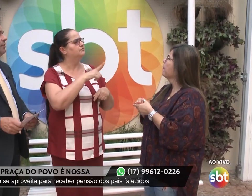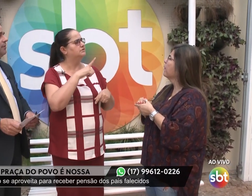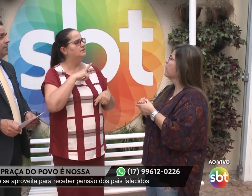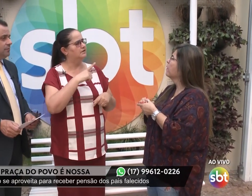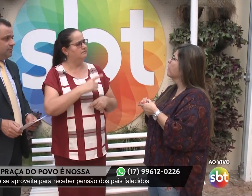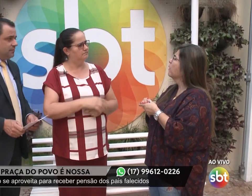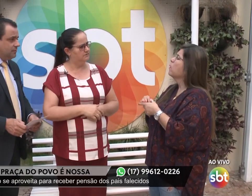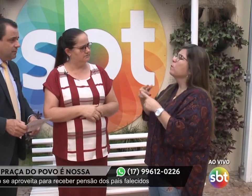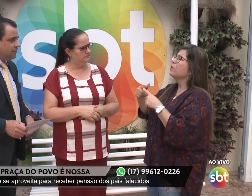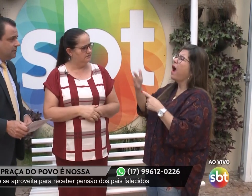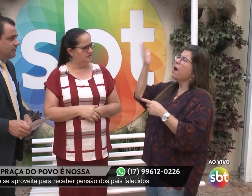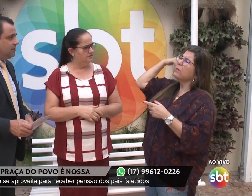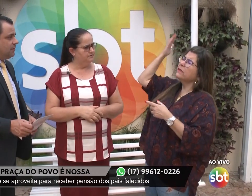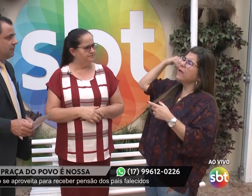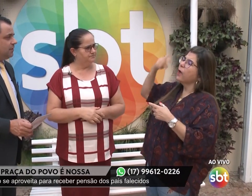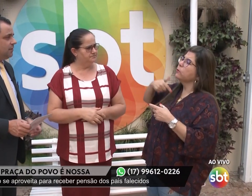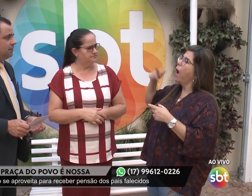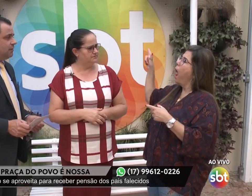exemplo?